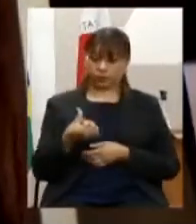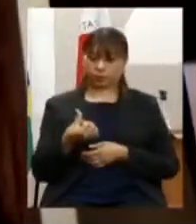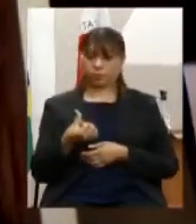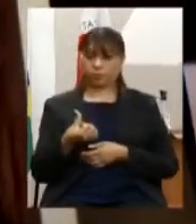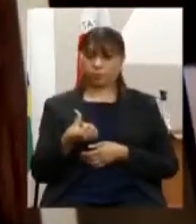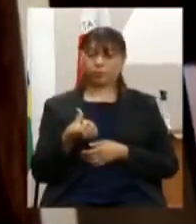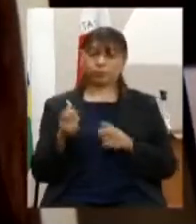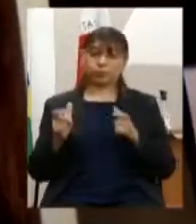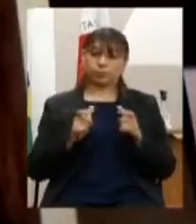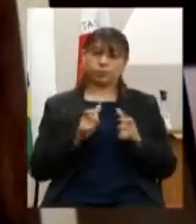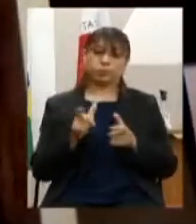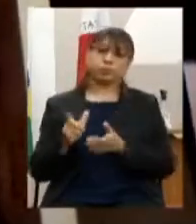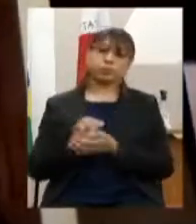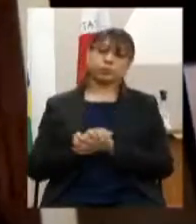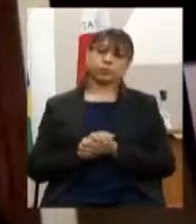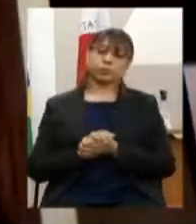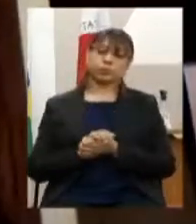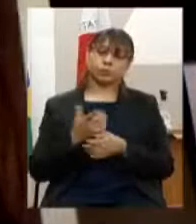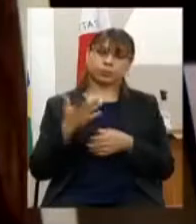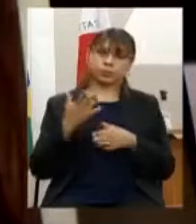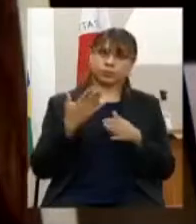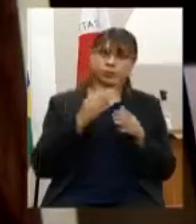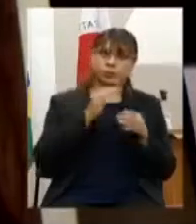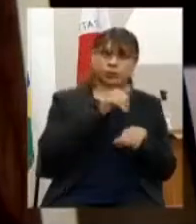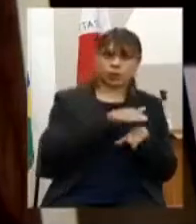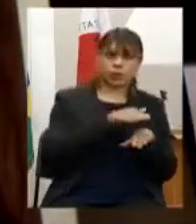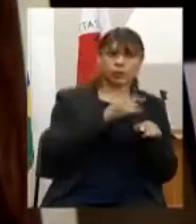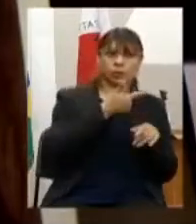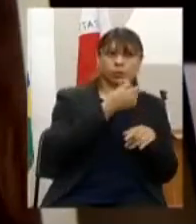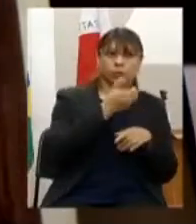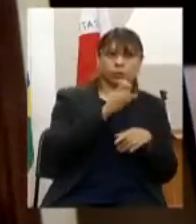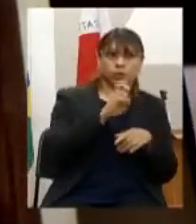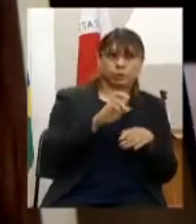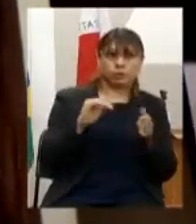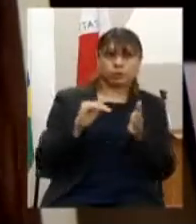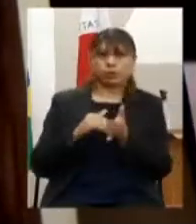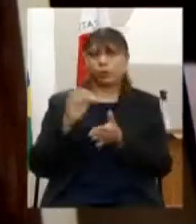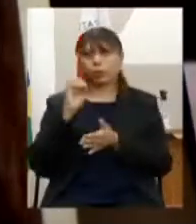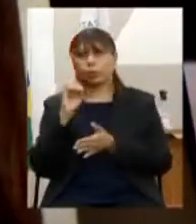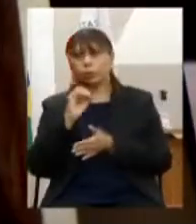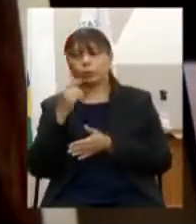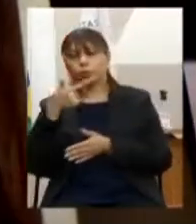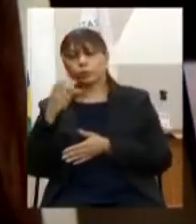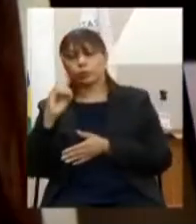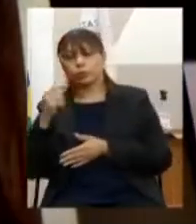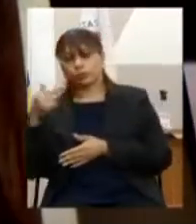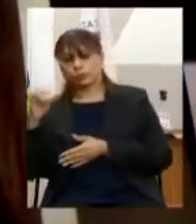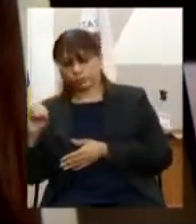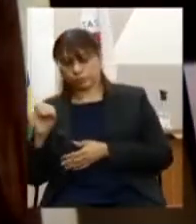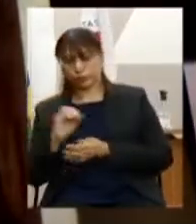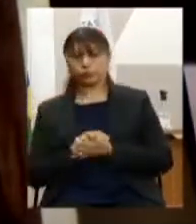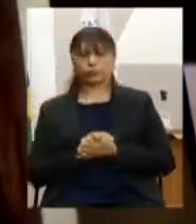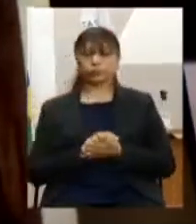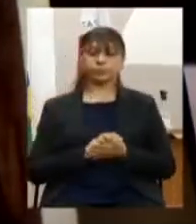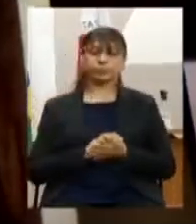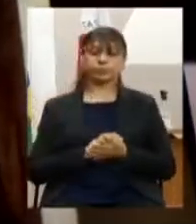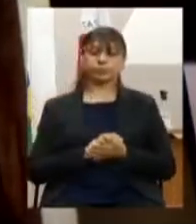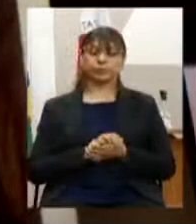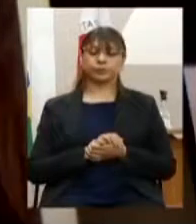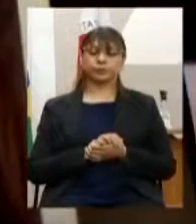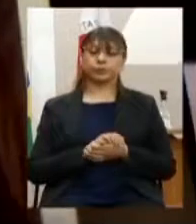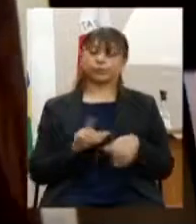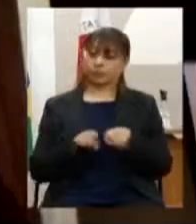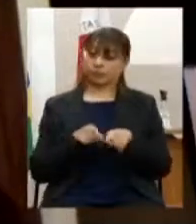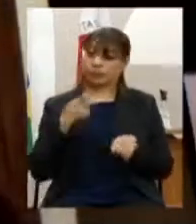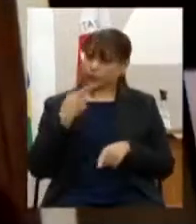no período compreendido entre setembro de 2015 e outubro de 2020 ressalto-se